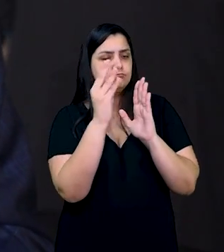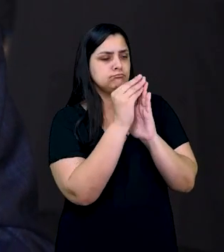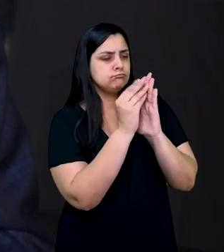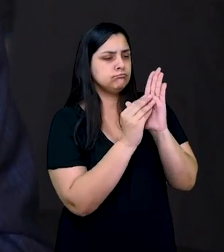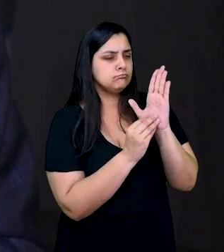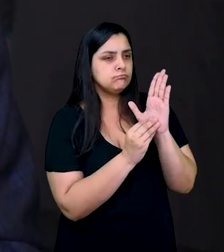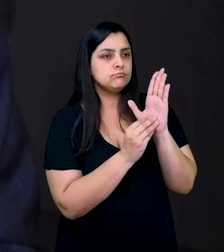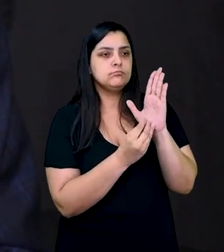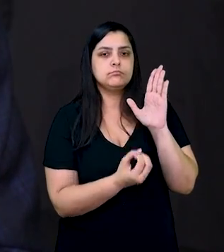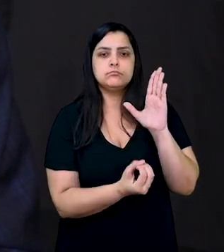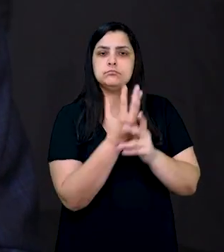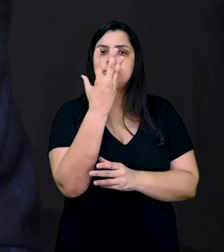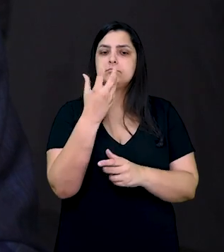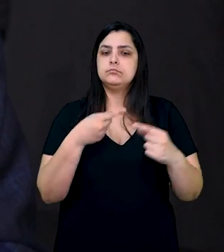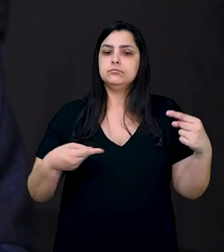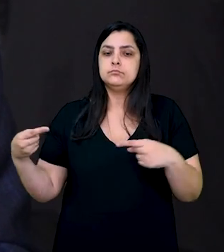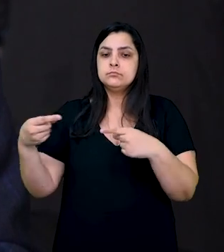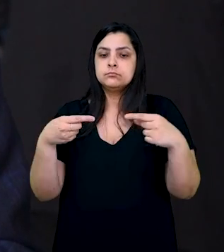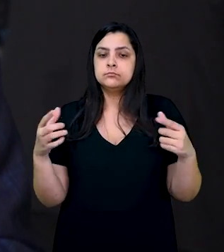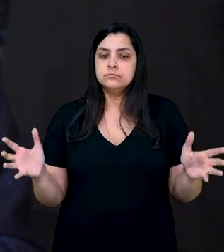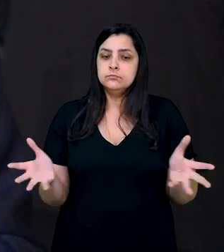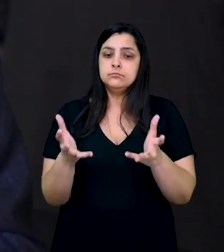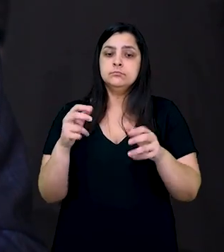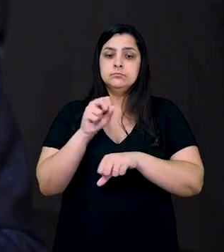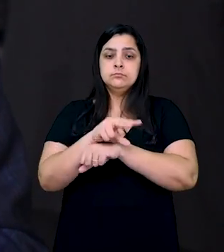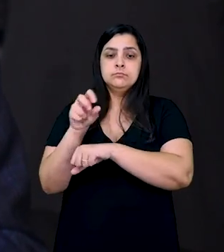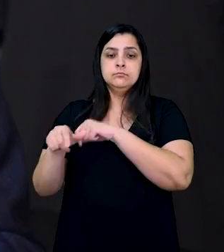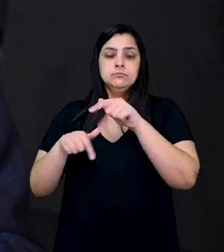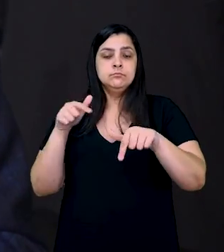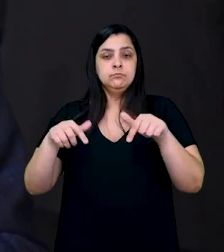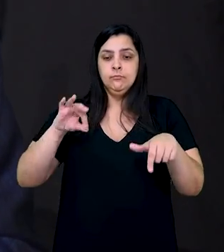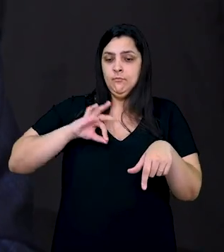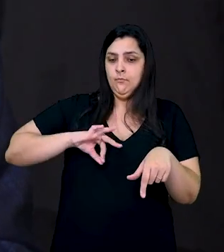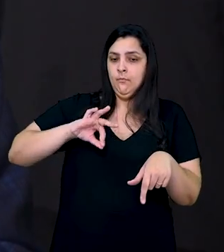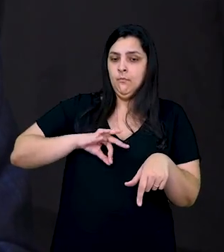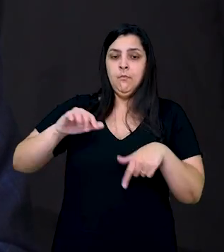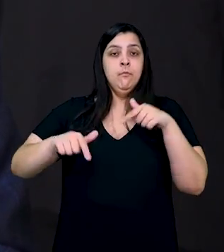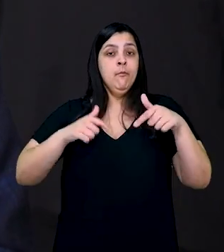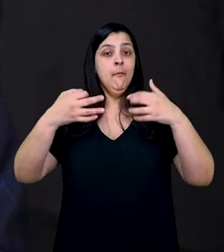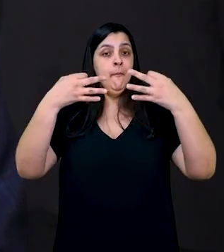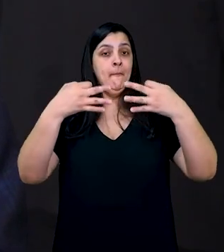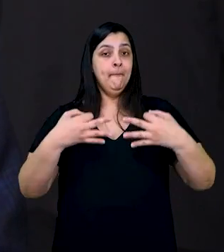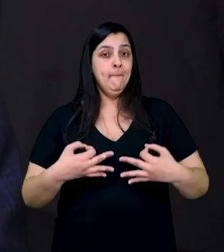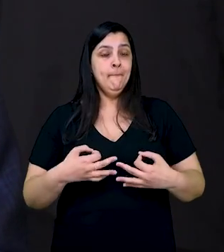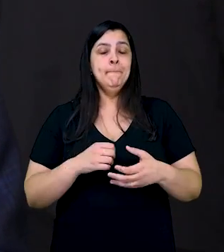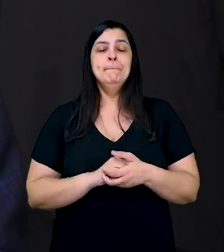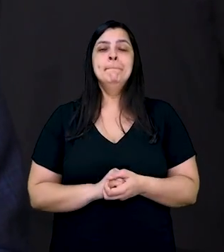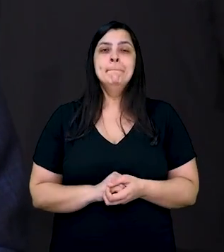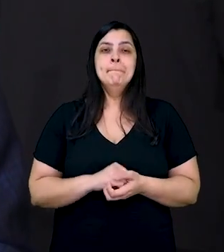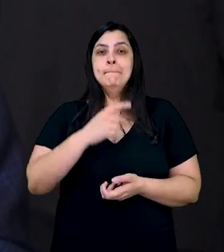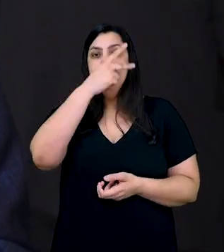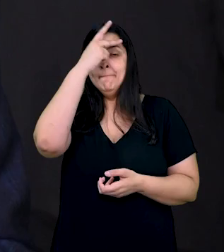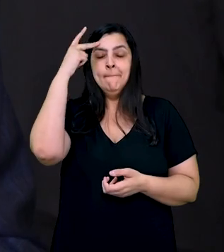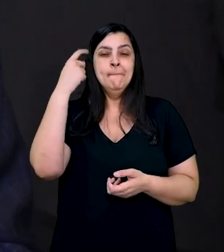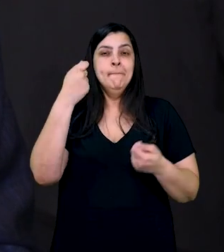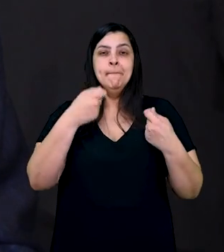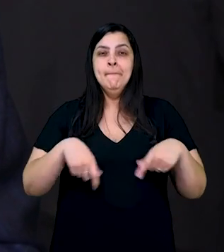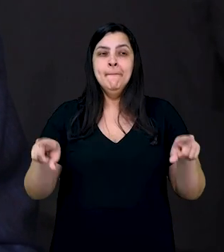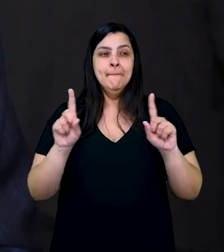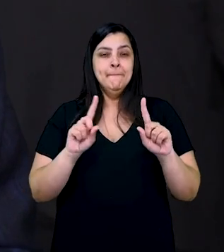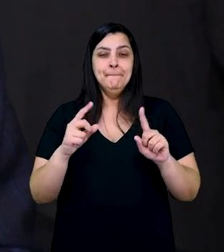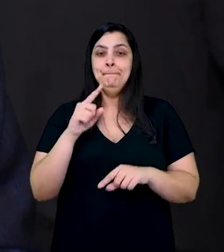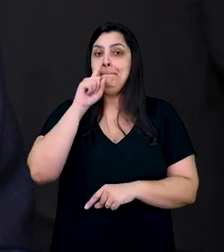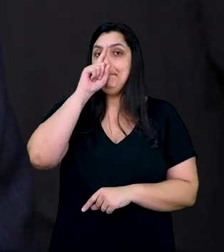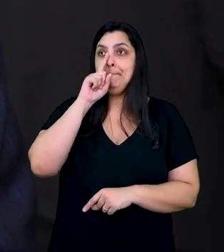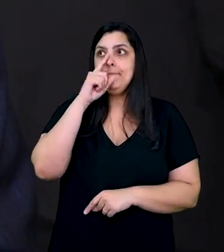a implementação de políticas de fomento ao emprego e à renda com trabalho decente, para que as pessoas